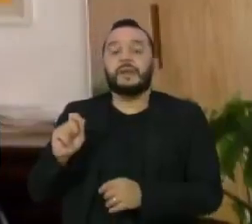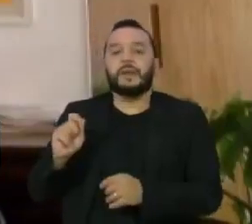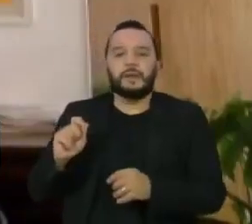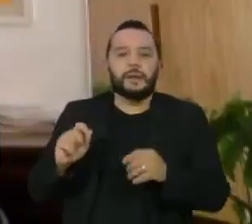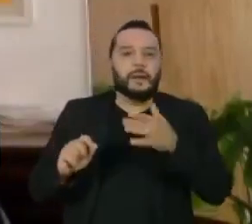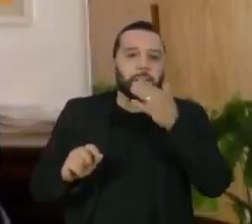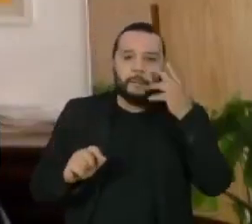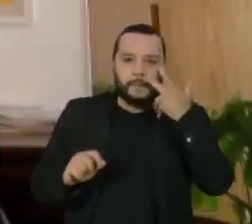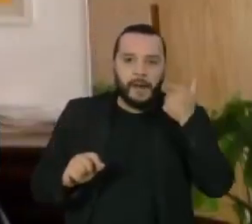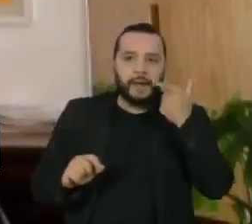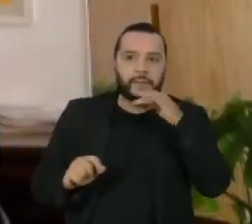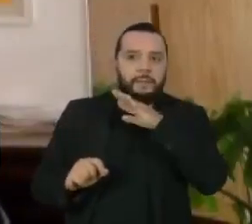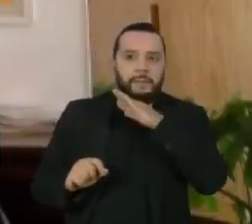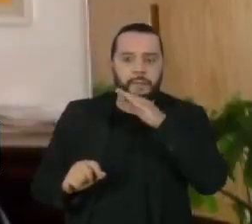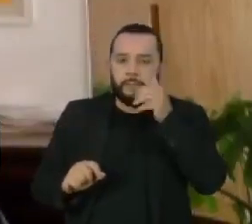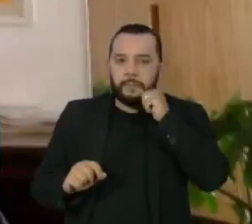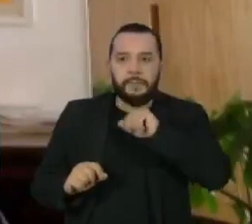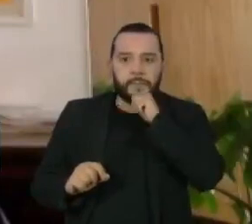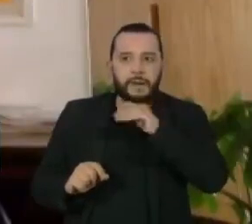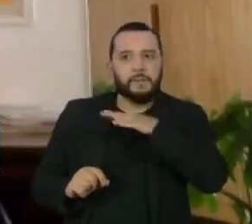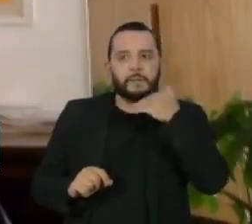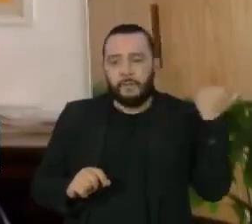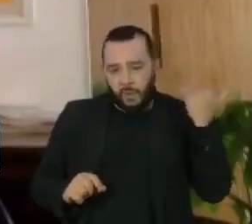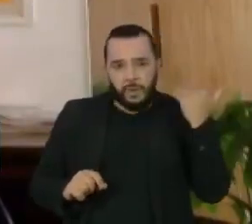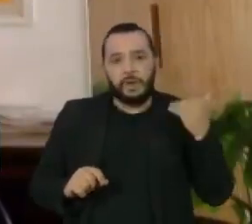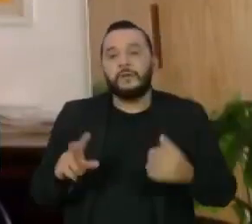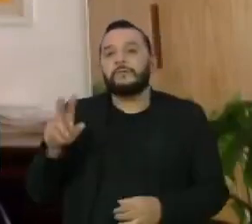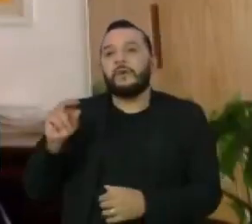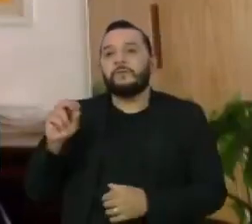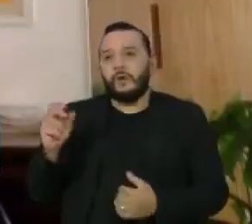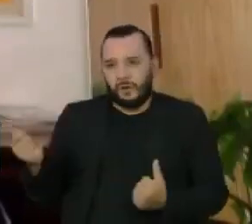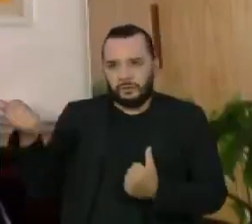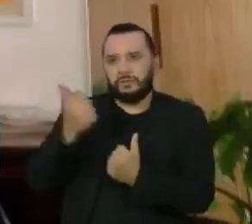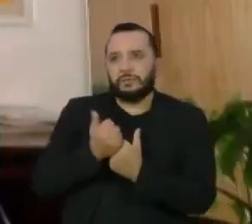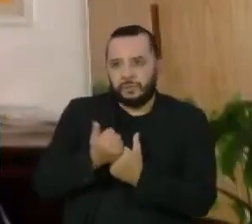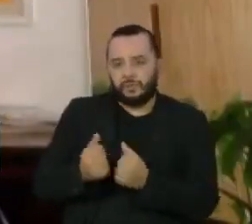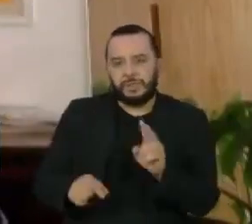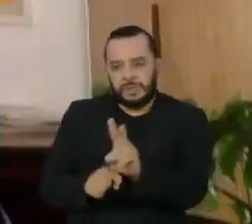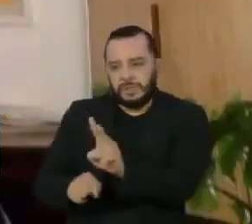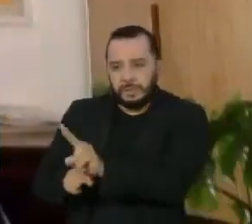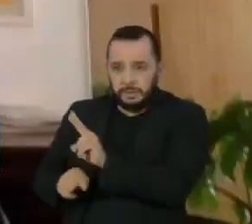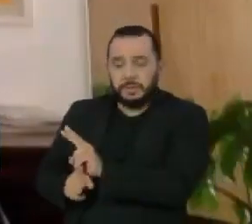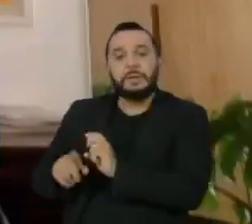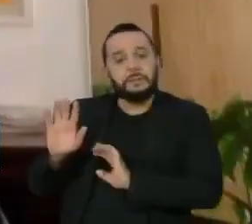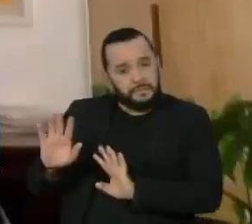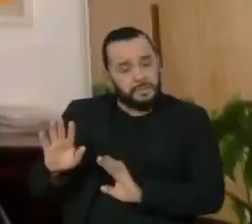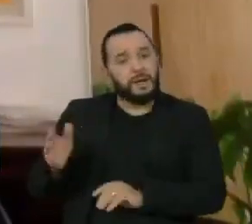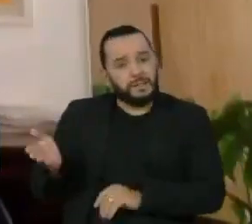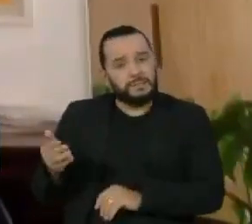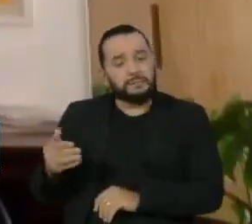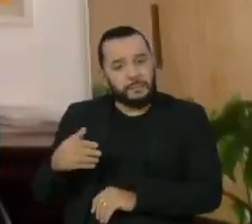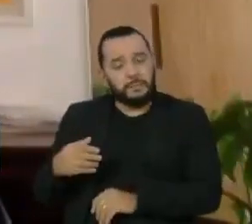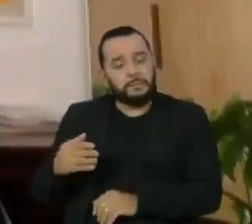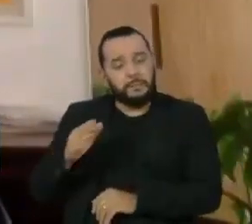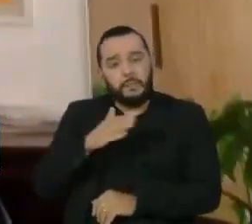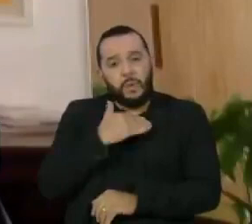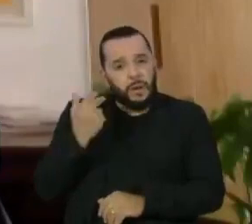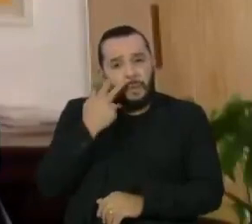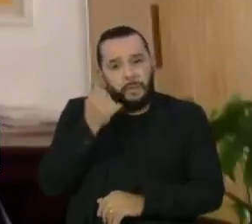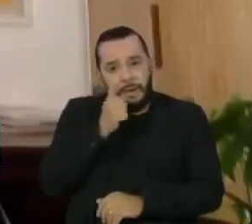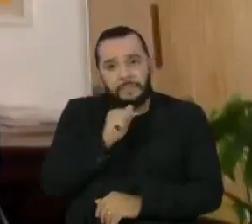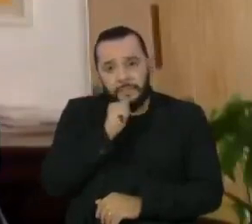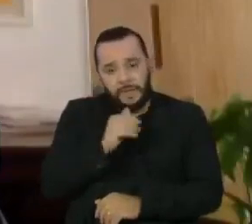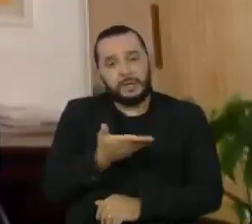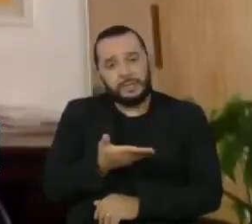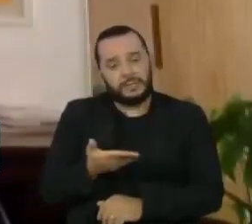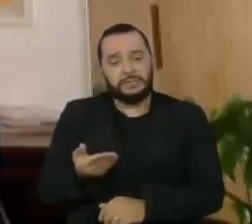E como experiência subjetiva, essas crianças também são órfãs. Elas perderam os seus cuidadores, os seus adultos